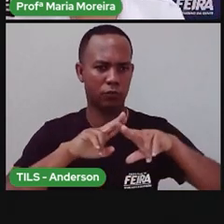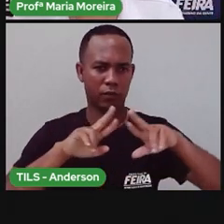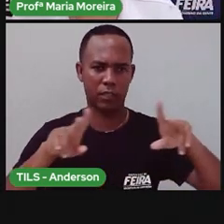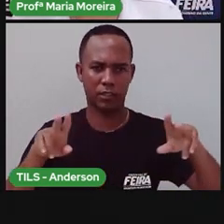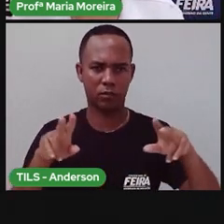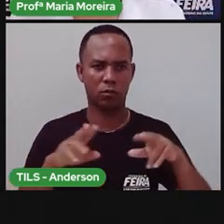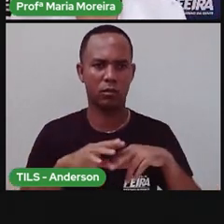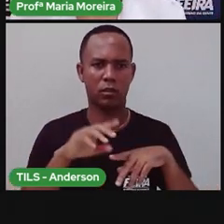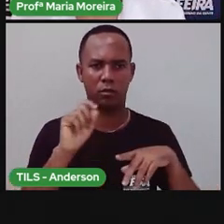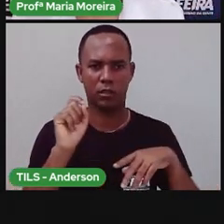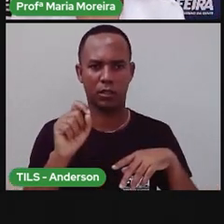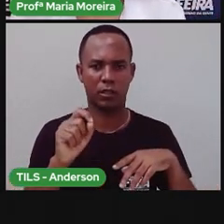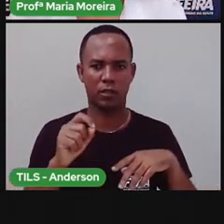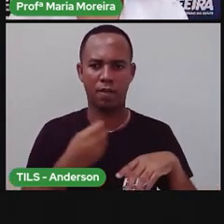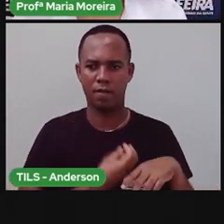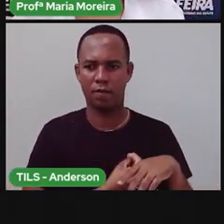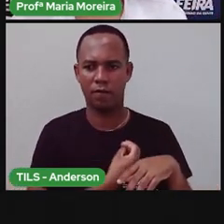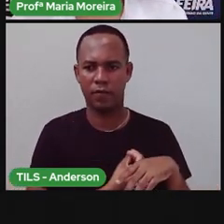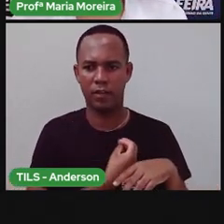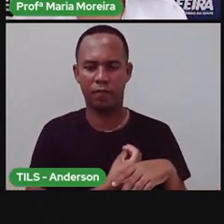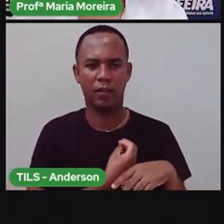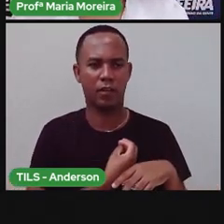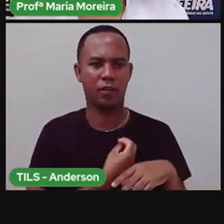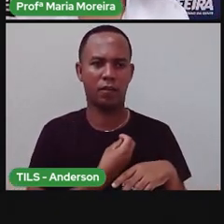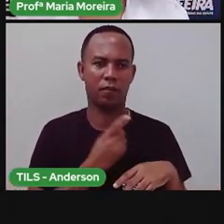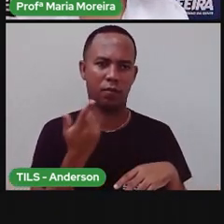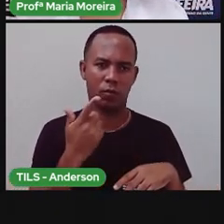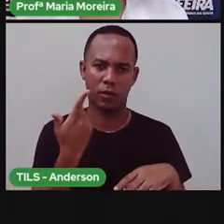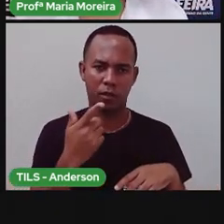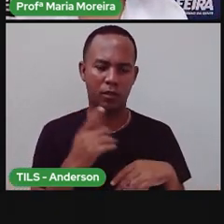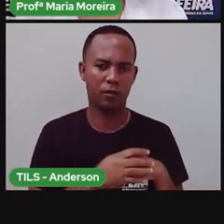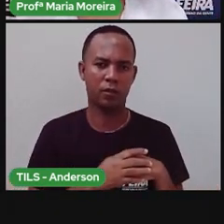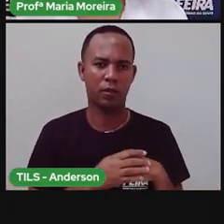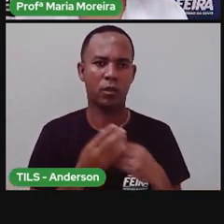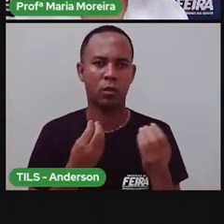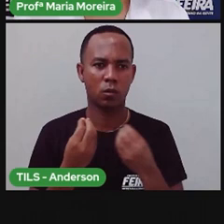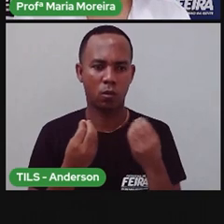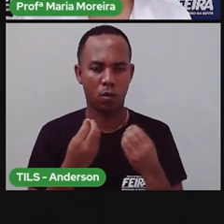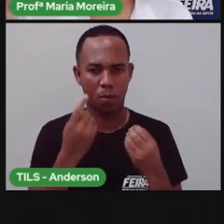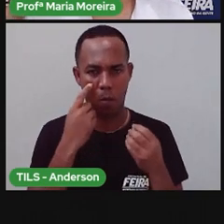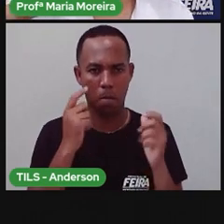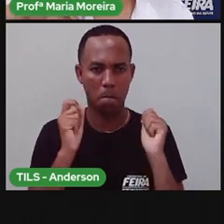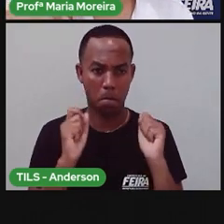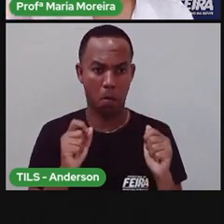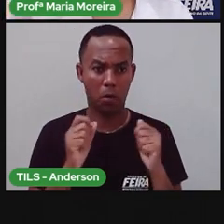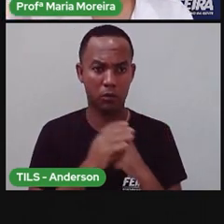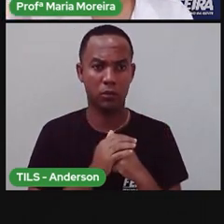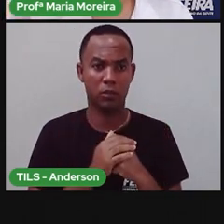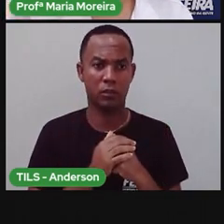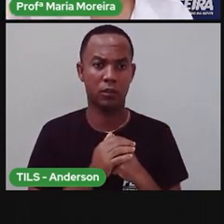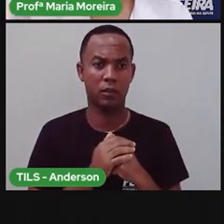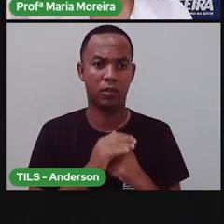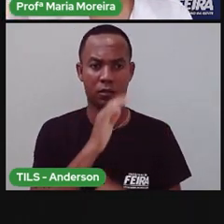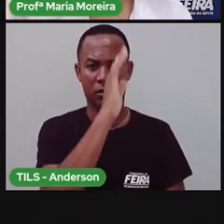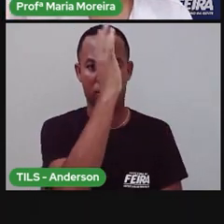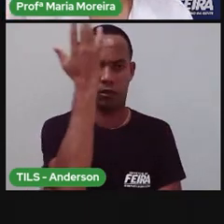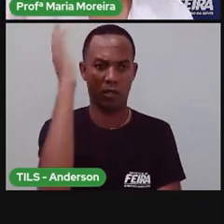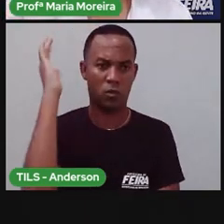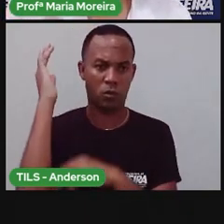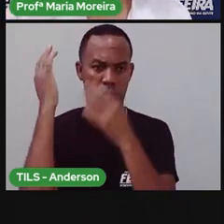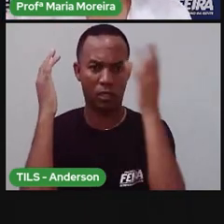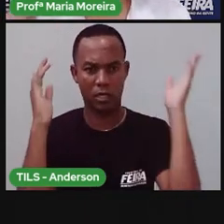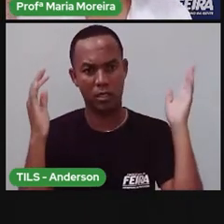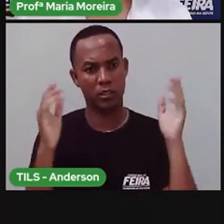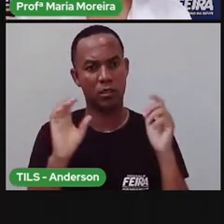coisas que são o quê? Seres não vivos. E esses seres não vivos, eles podem ser direto da natureza, né?